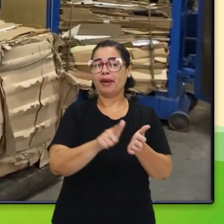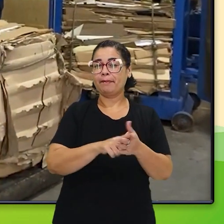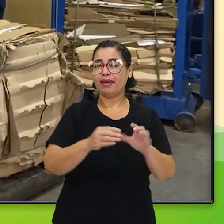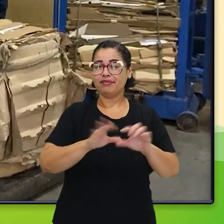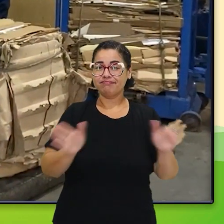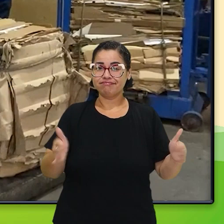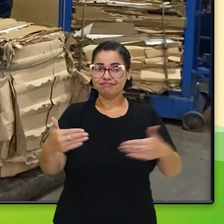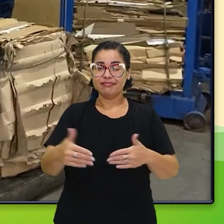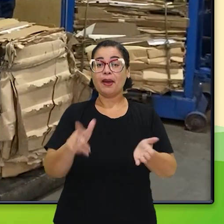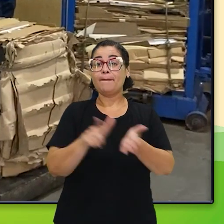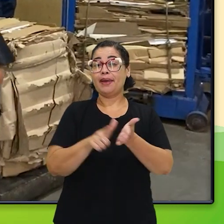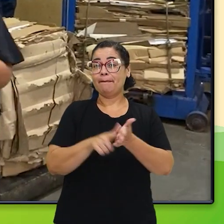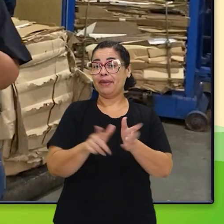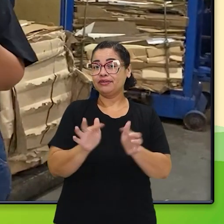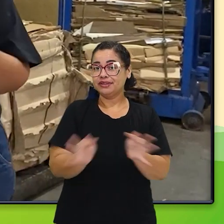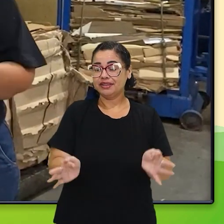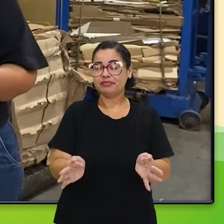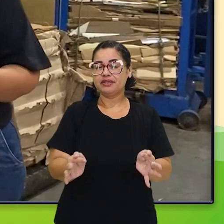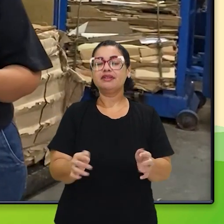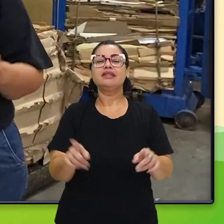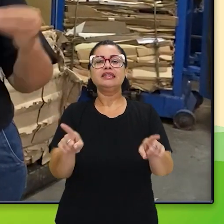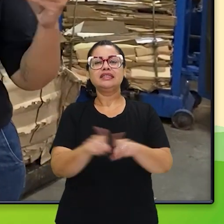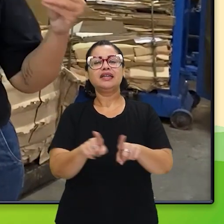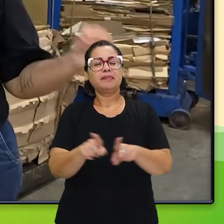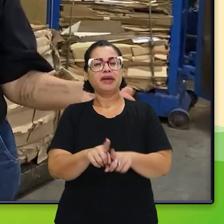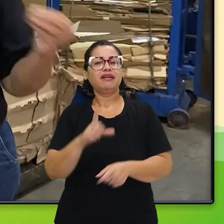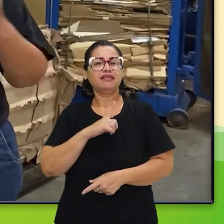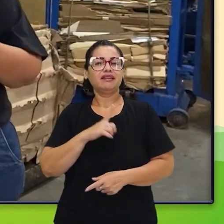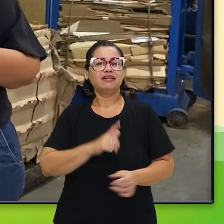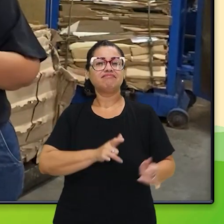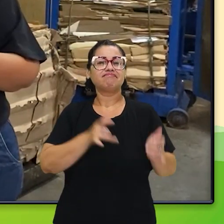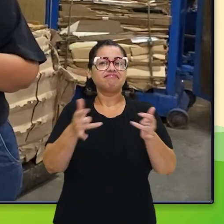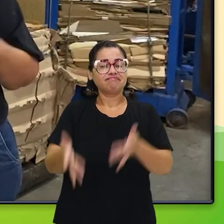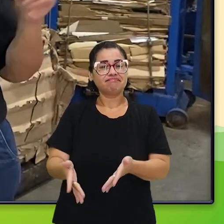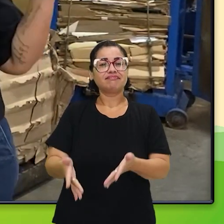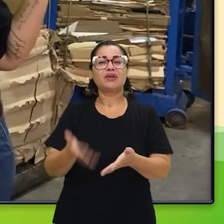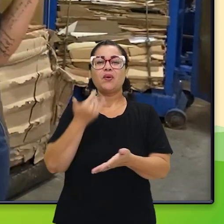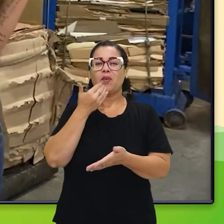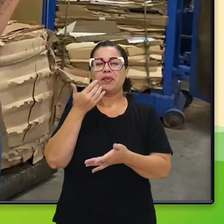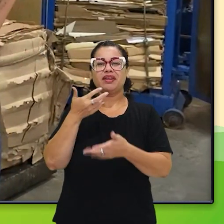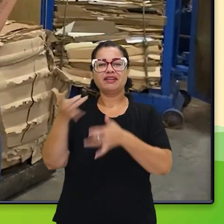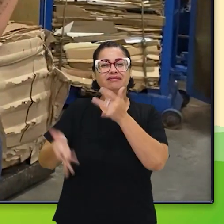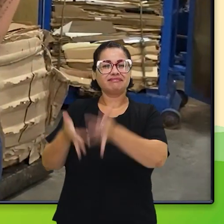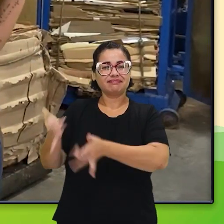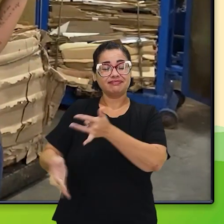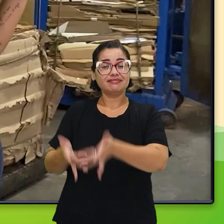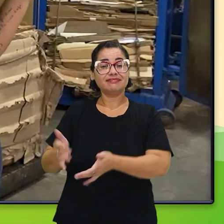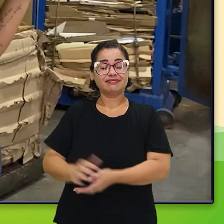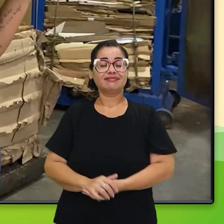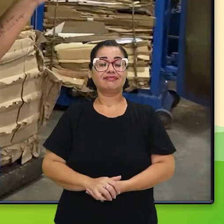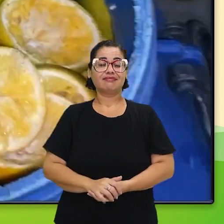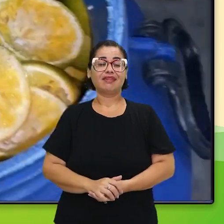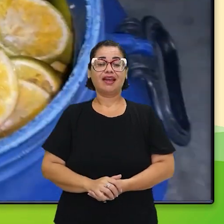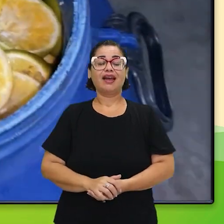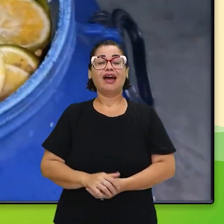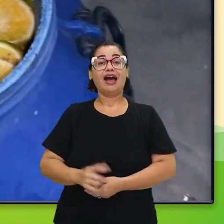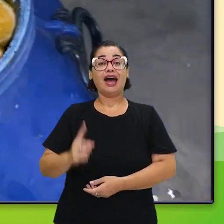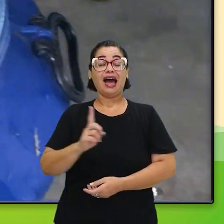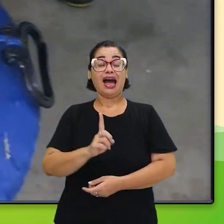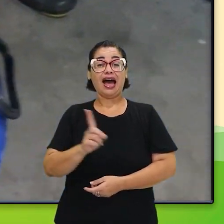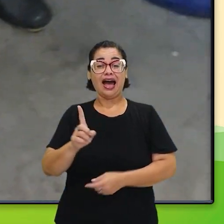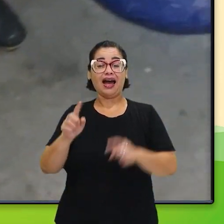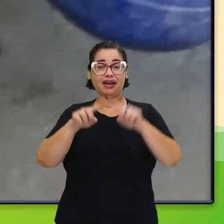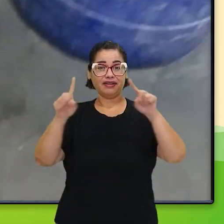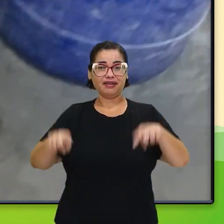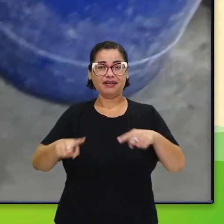o papel e também os resíduos que vêm dos alimentos. Ali, numa máquina atrás, toda